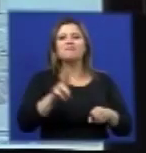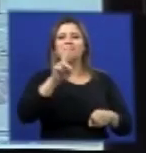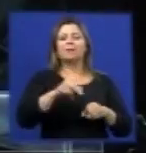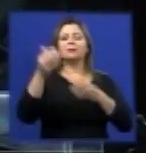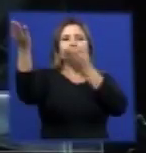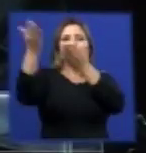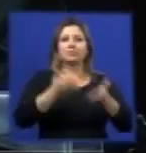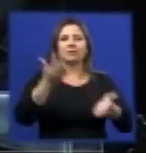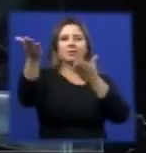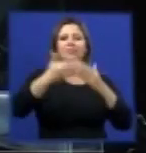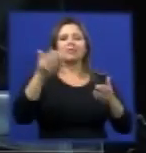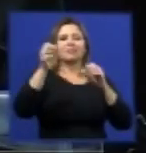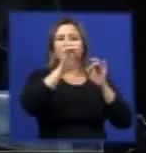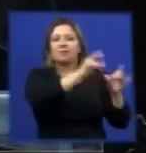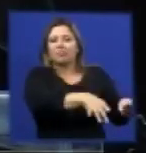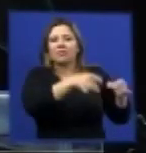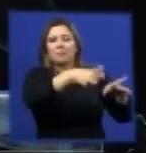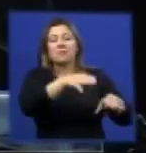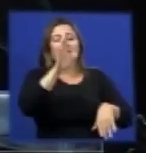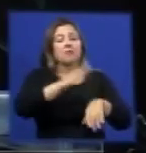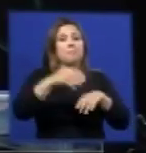em muito o problema da dengue